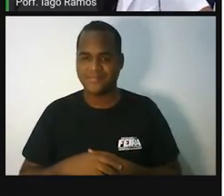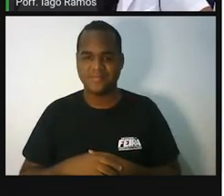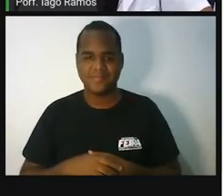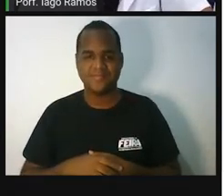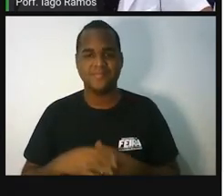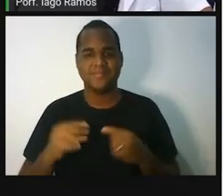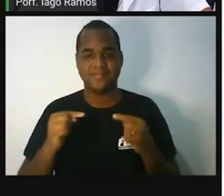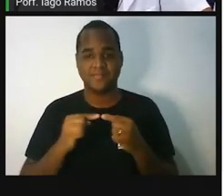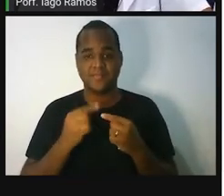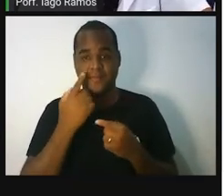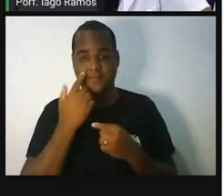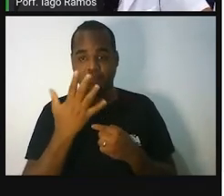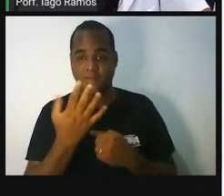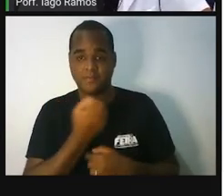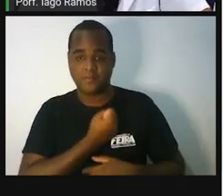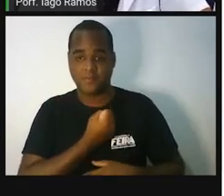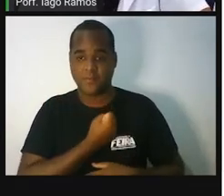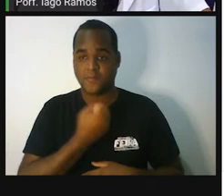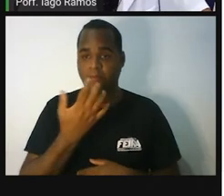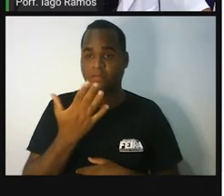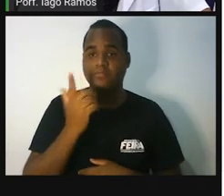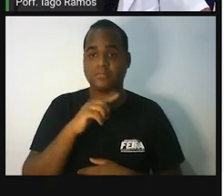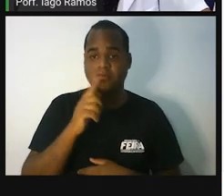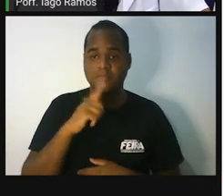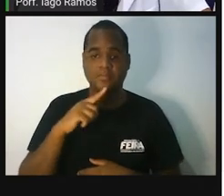E está aqui, tem um quarto passo aqui.